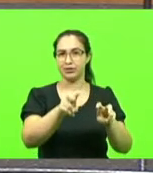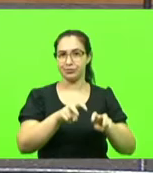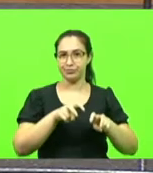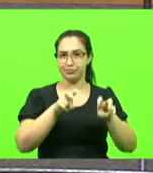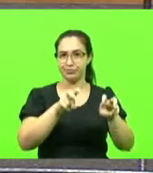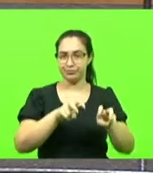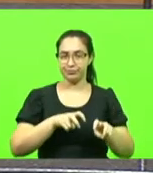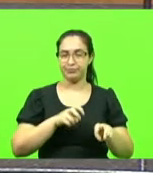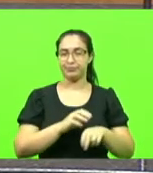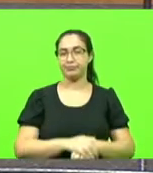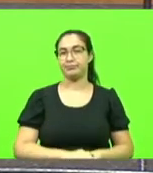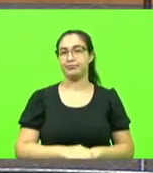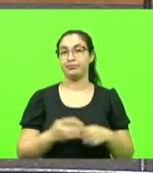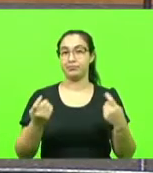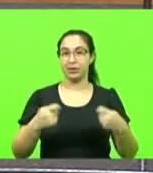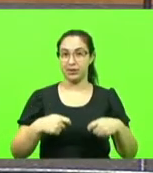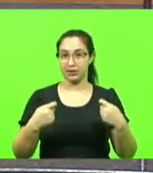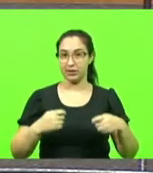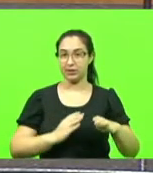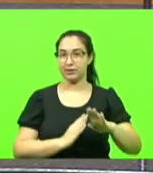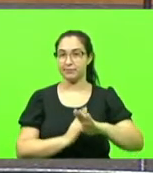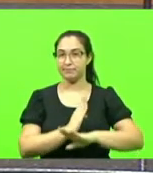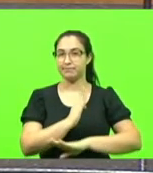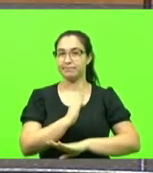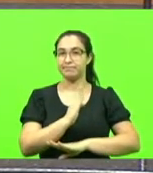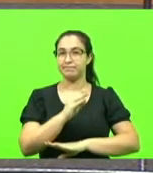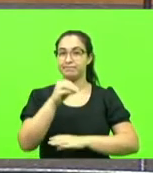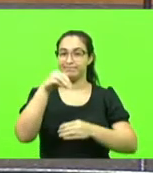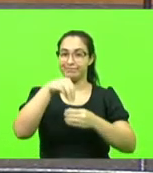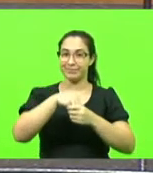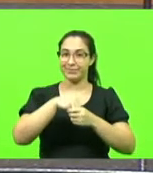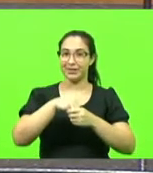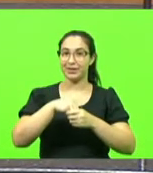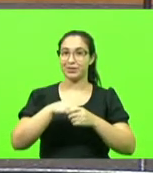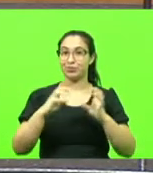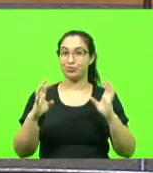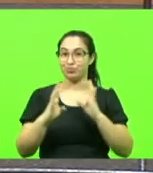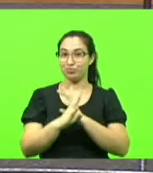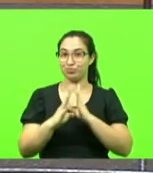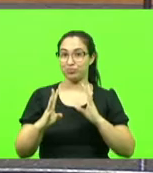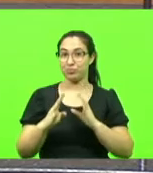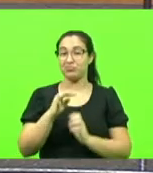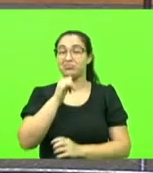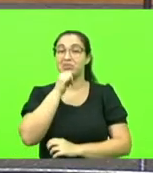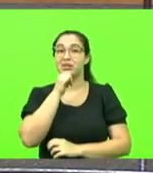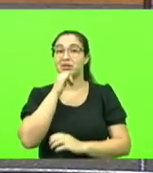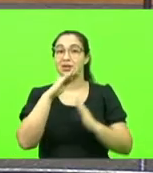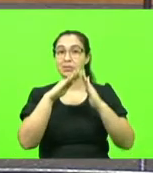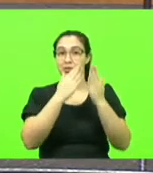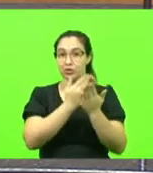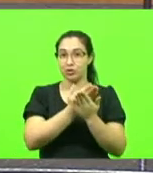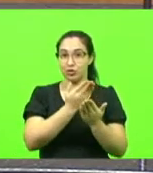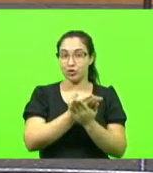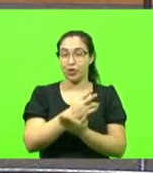Precisamos avançar também nas cidades. Por exemplo, nas escolas públicas